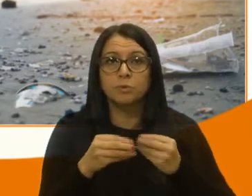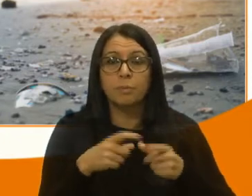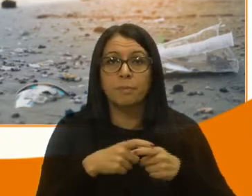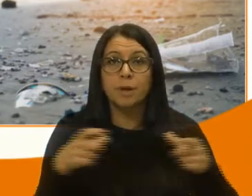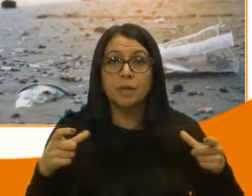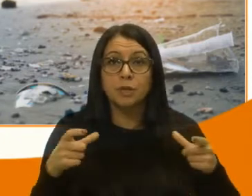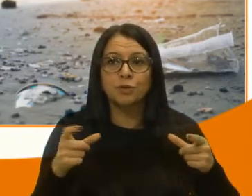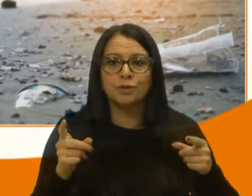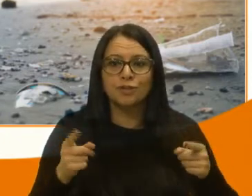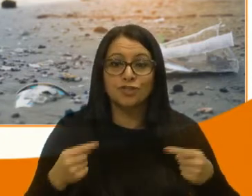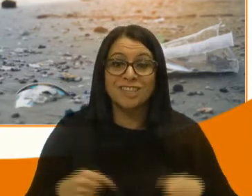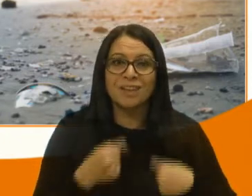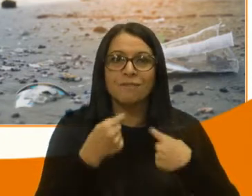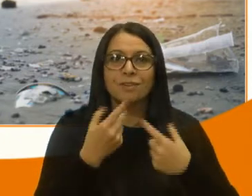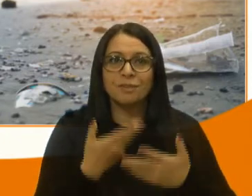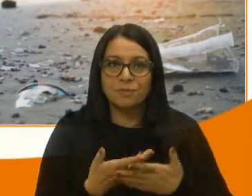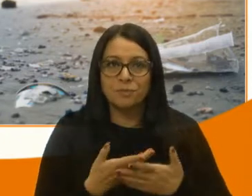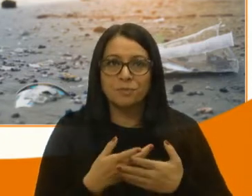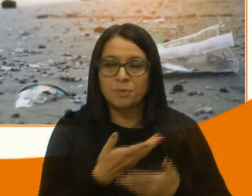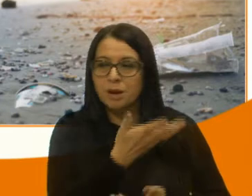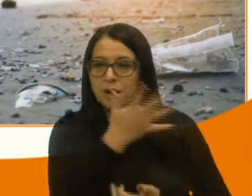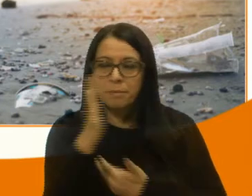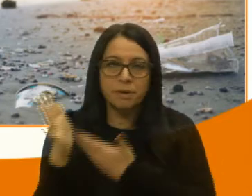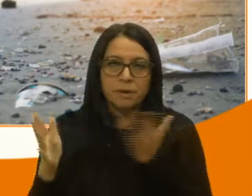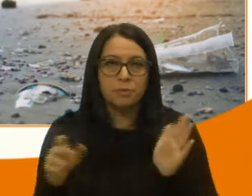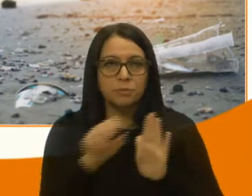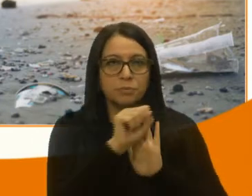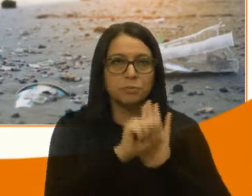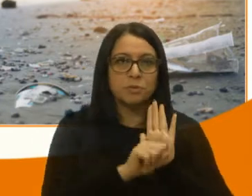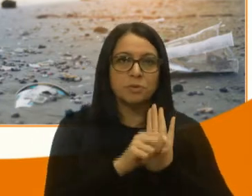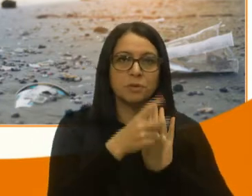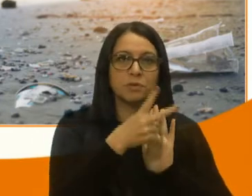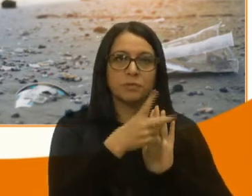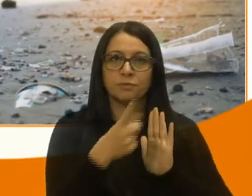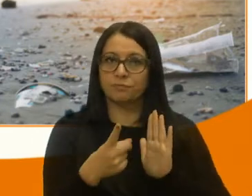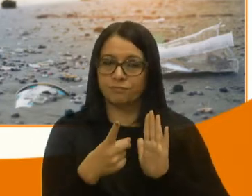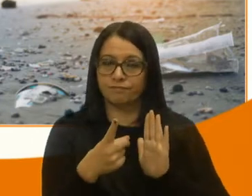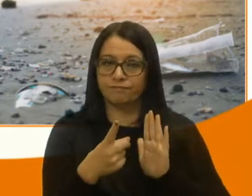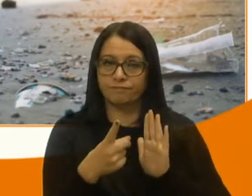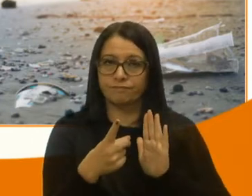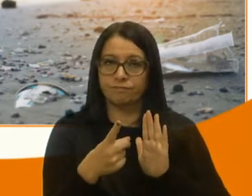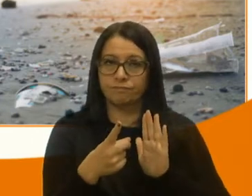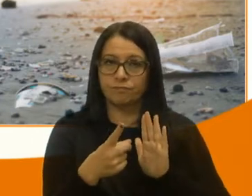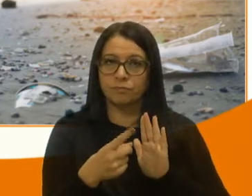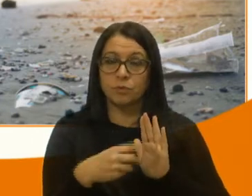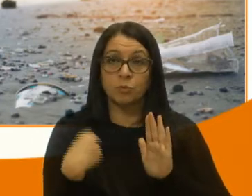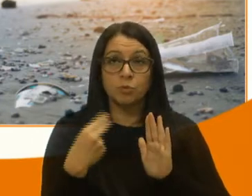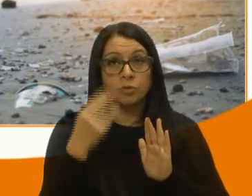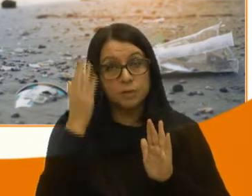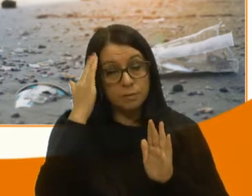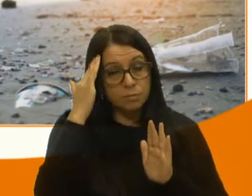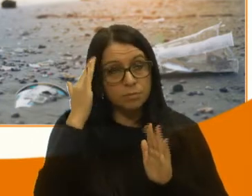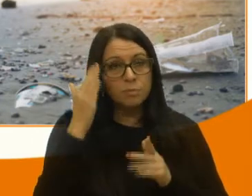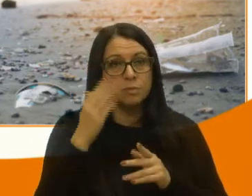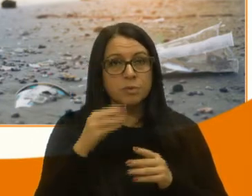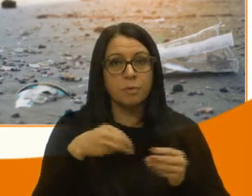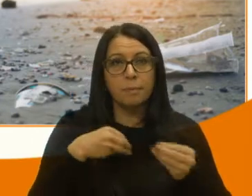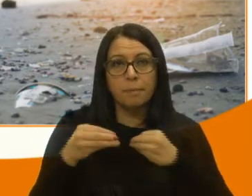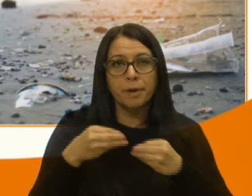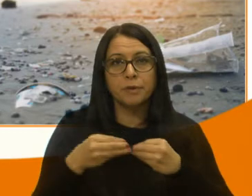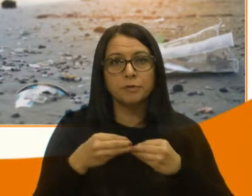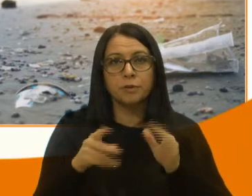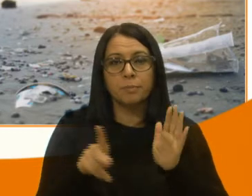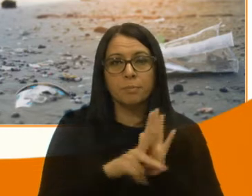desafio ambiental do século XXI. Como a gente sabe, então, o plástico é um